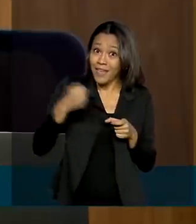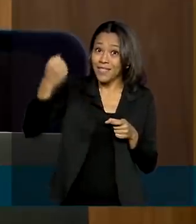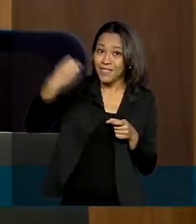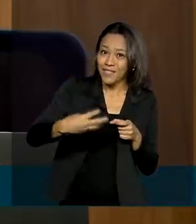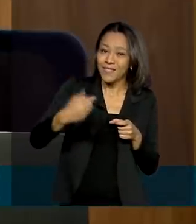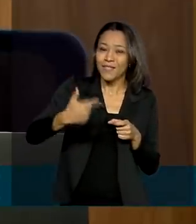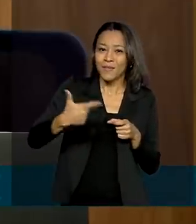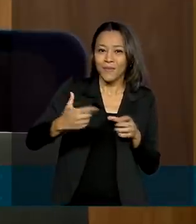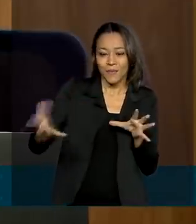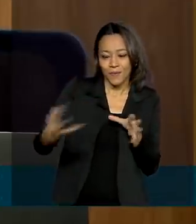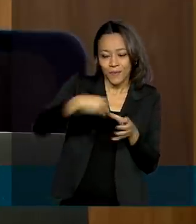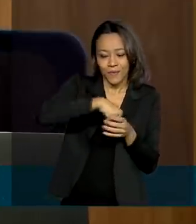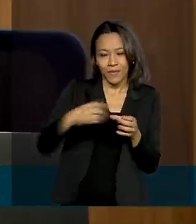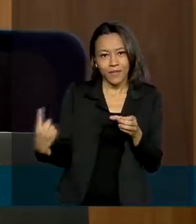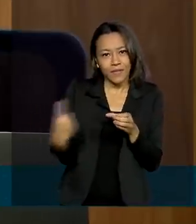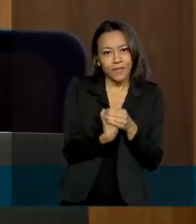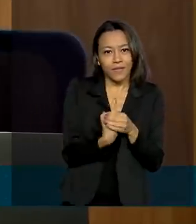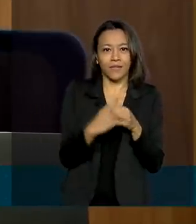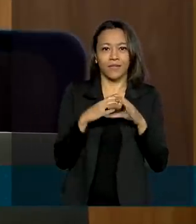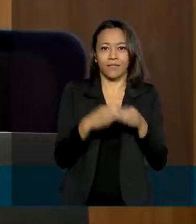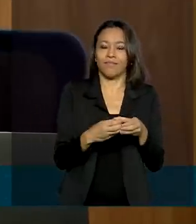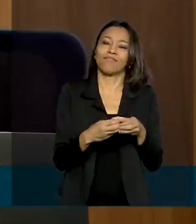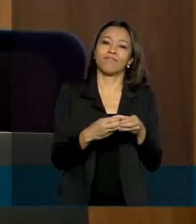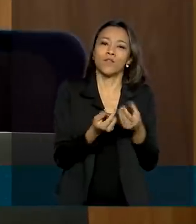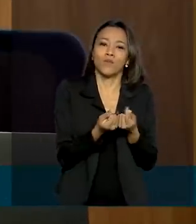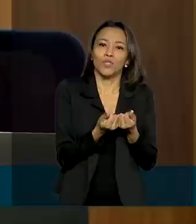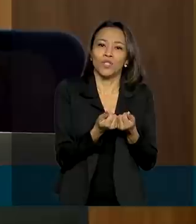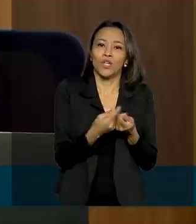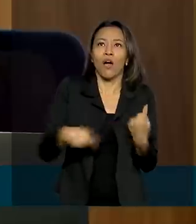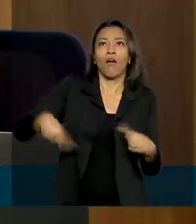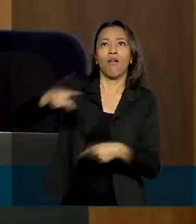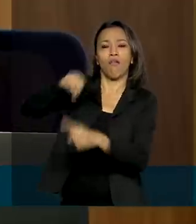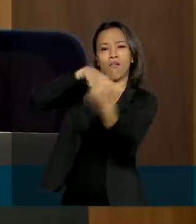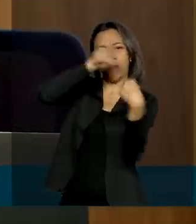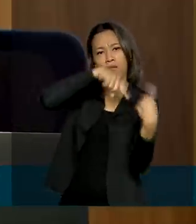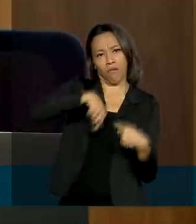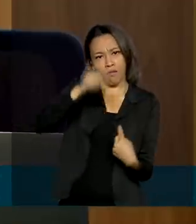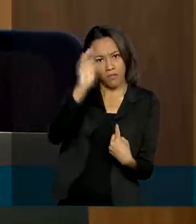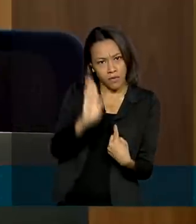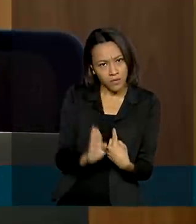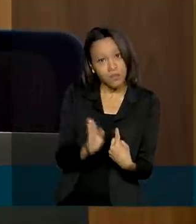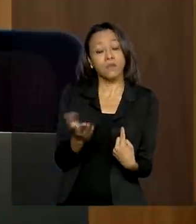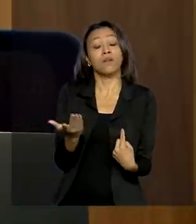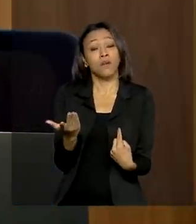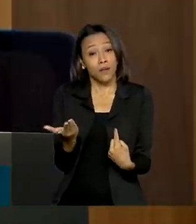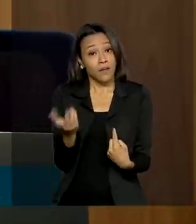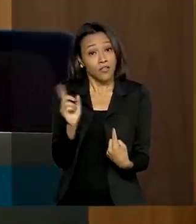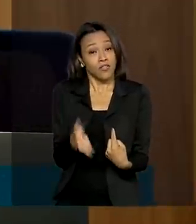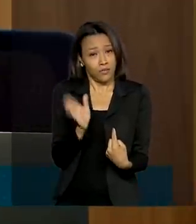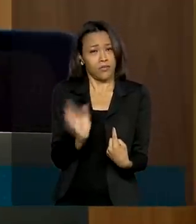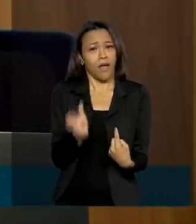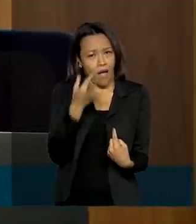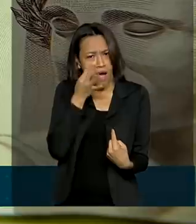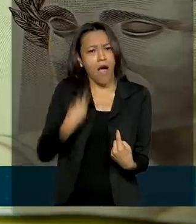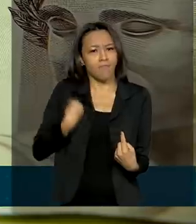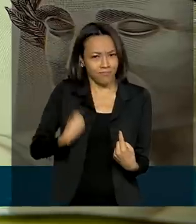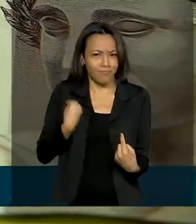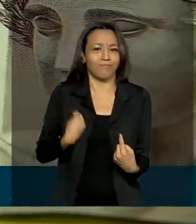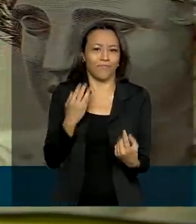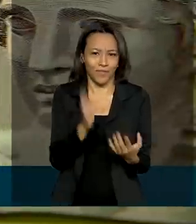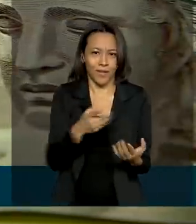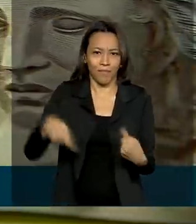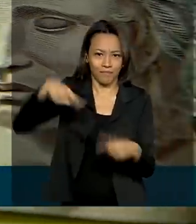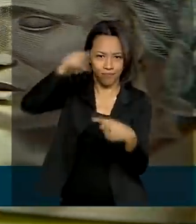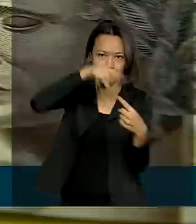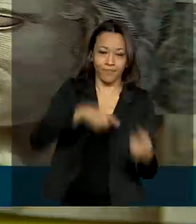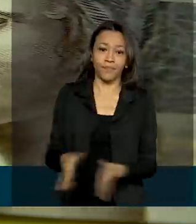cédulas, passa a integrar o meio circulante nacional e oficialmente já circula por aí. A